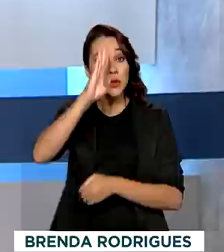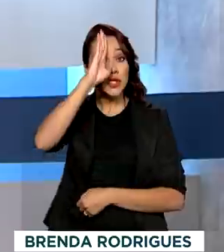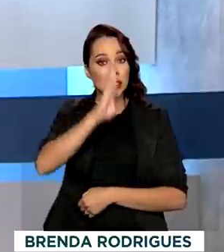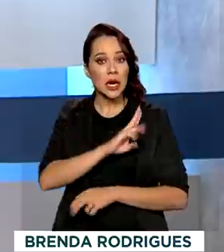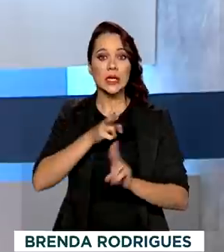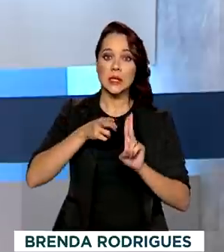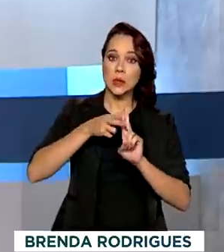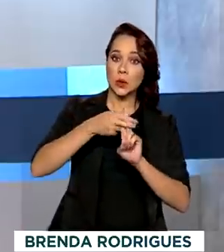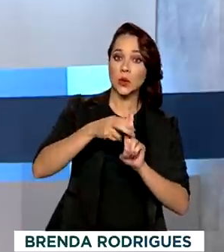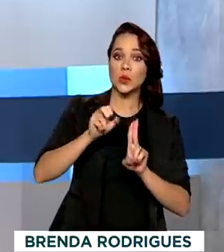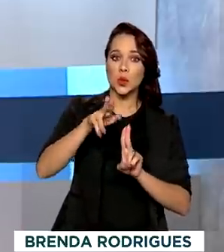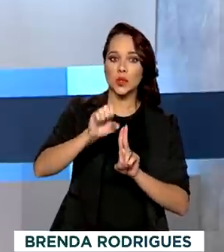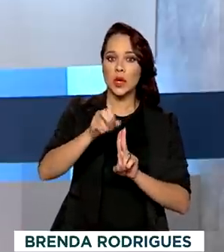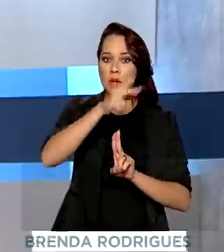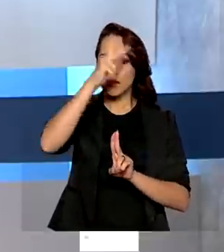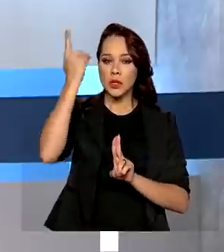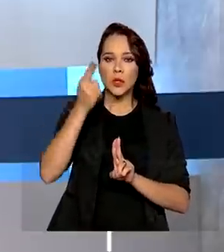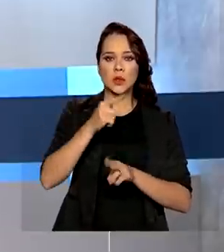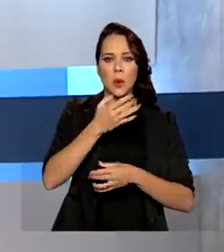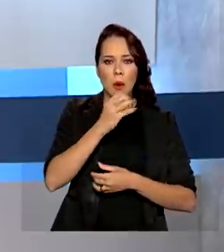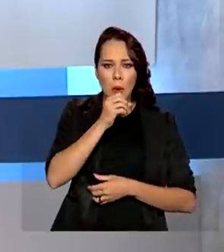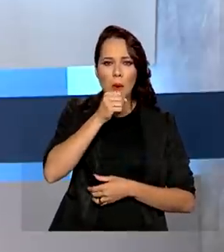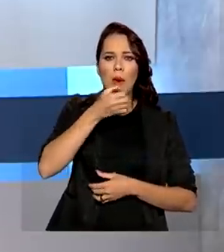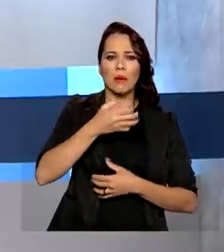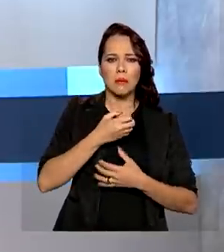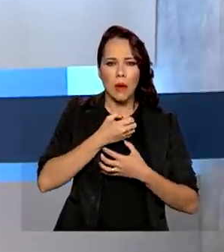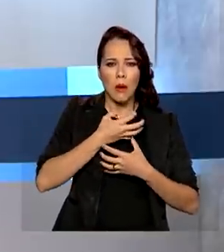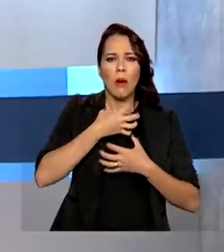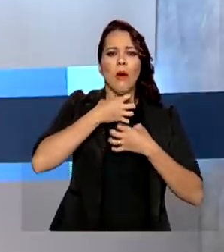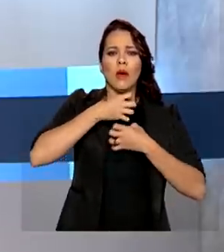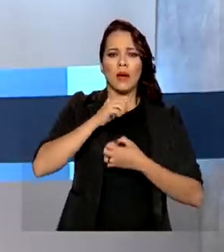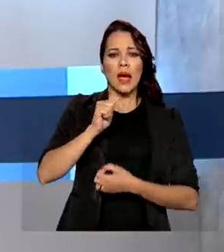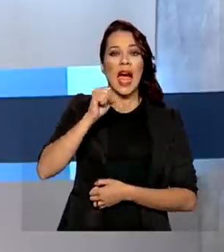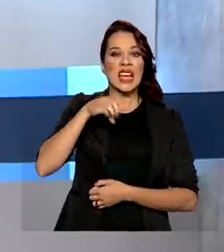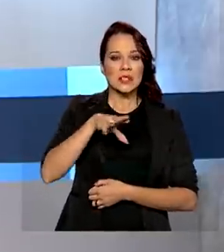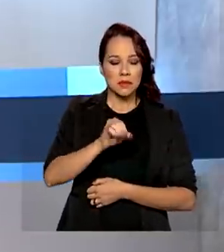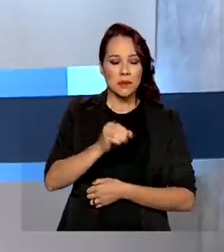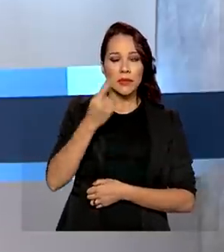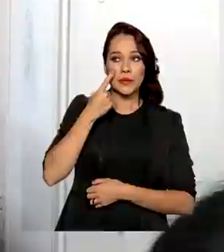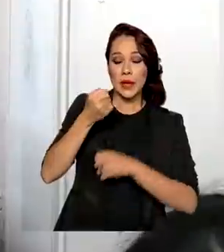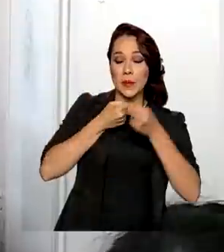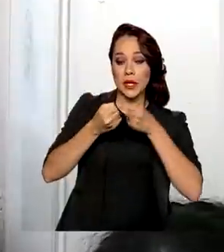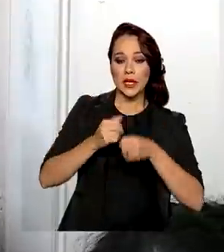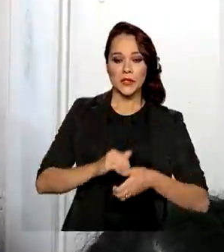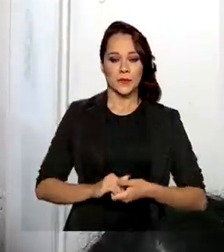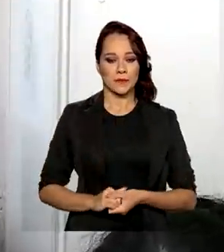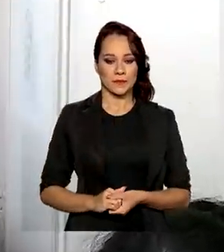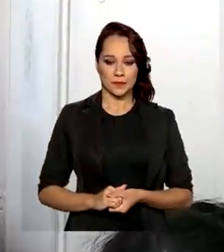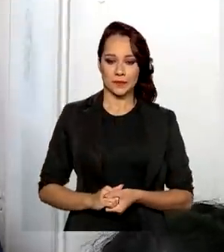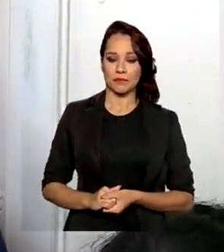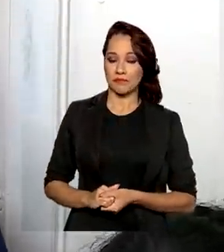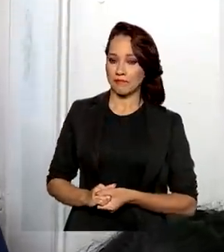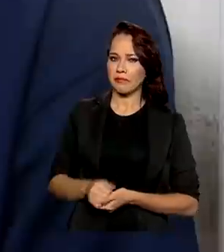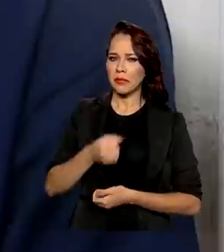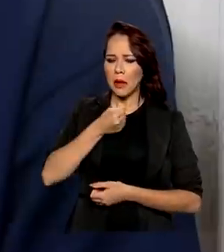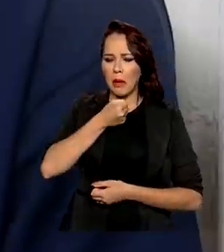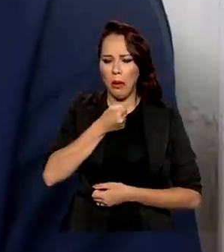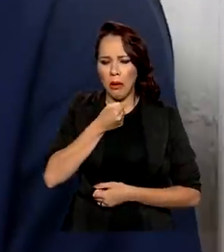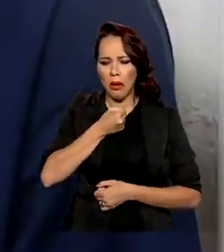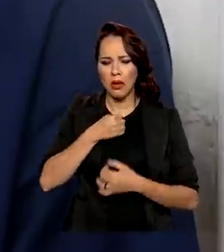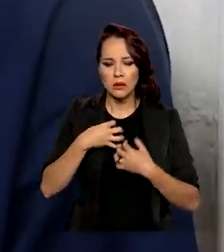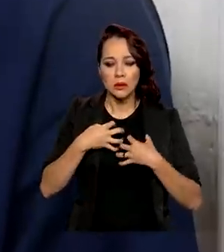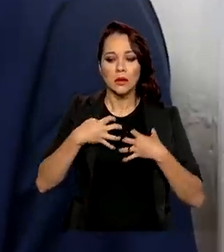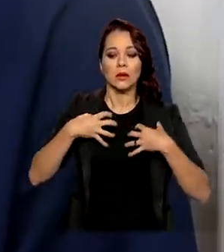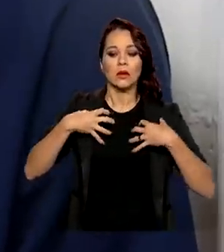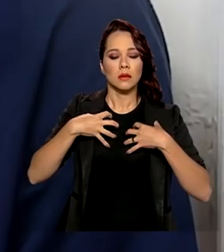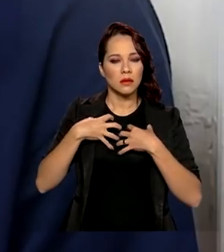graça no SUS para pacientes com asma. A reportagem é de Jéssica Gonçalves. Tosse, chiado